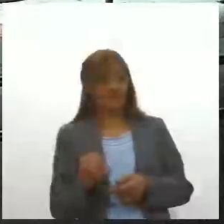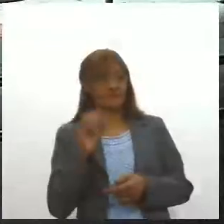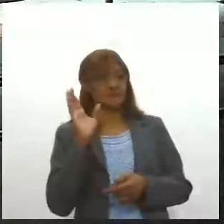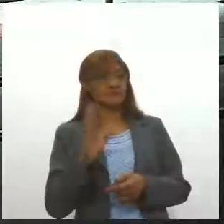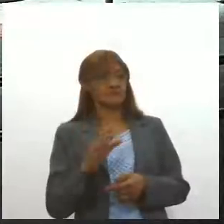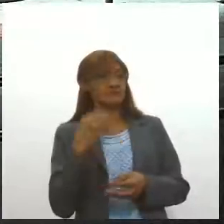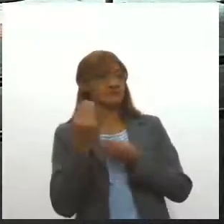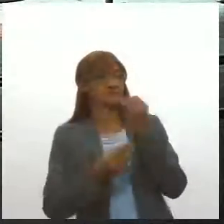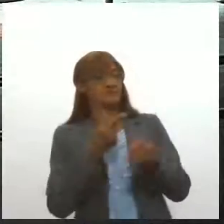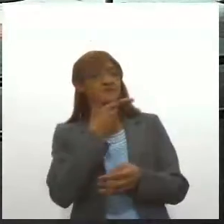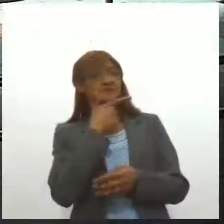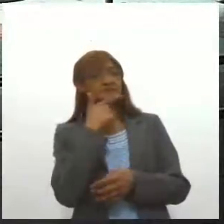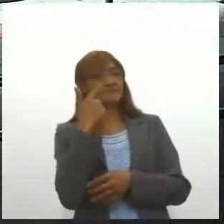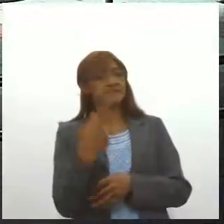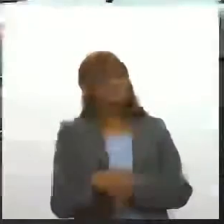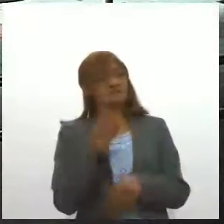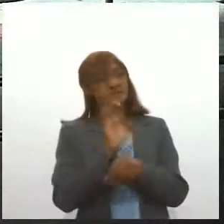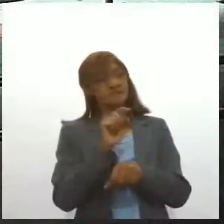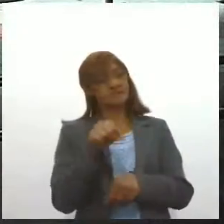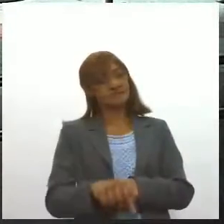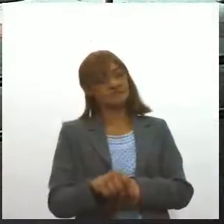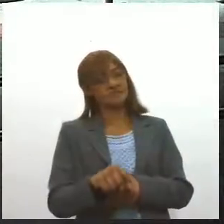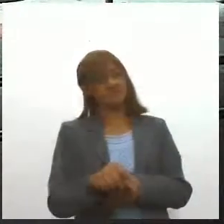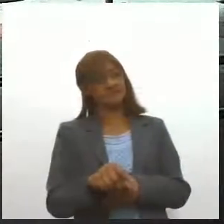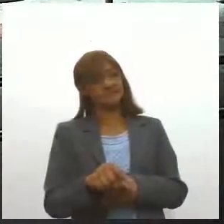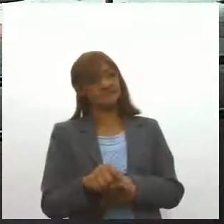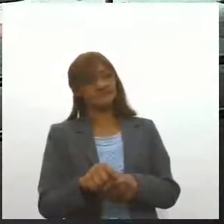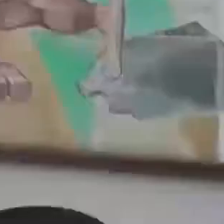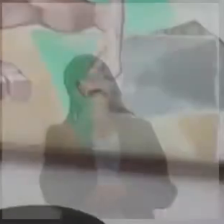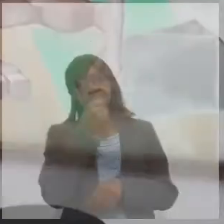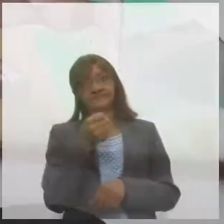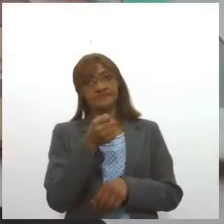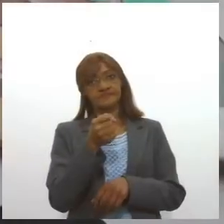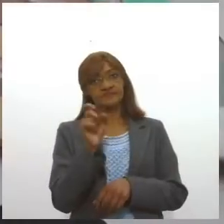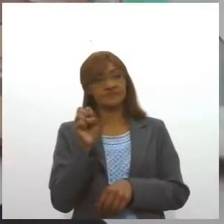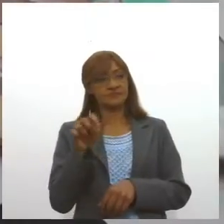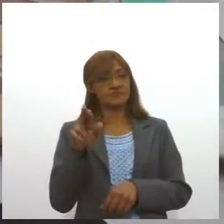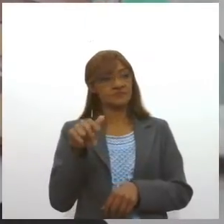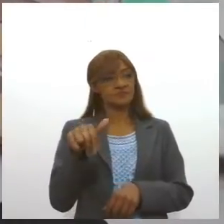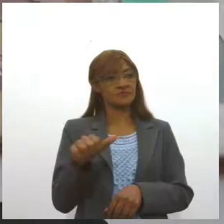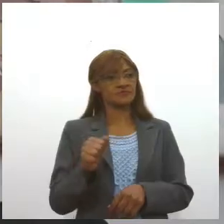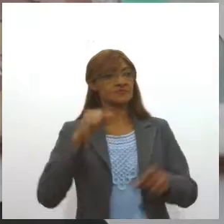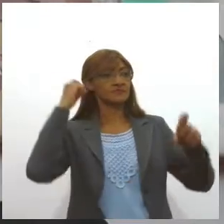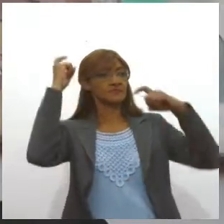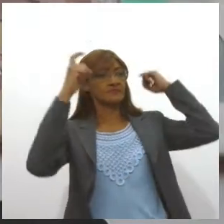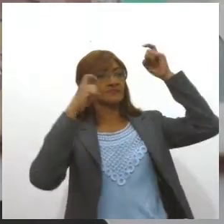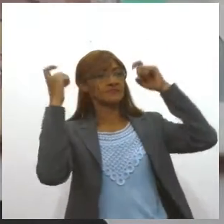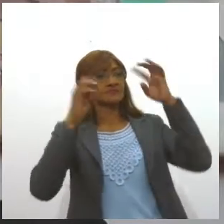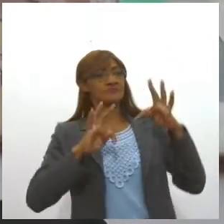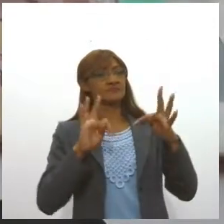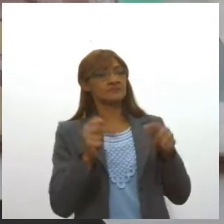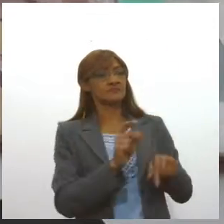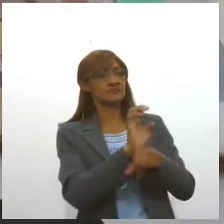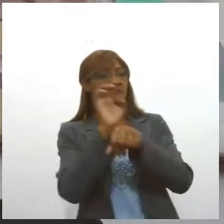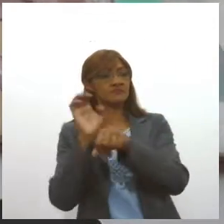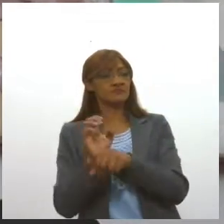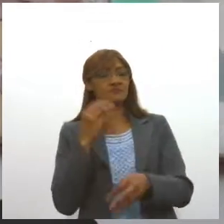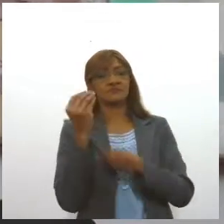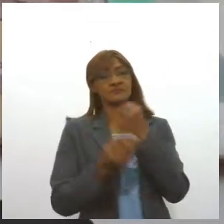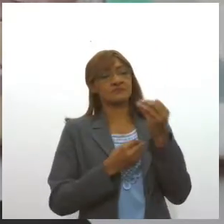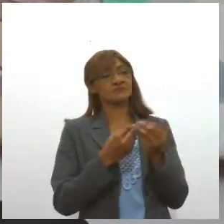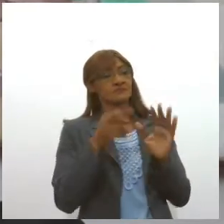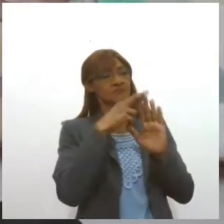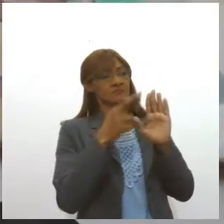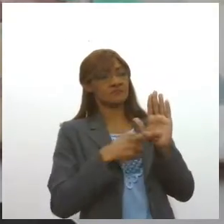de queijos no Estado. Vamos saber na matéria de Silvia de Oliveira. Há uma preocupação em todo o Estado quanto à regularização das